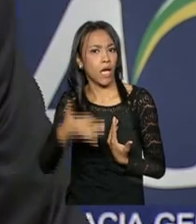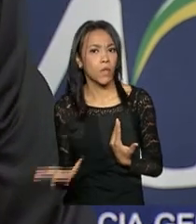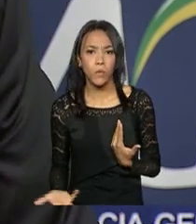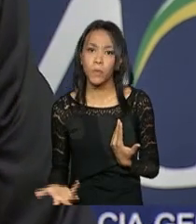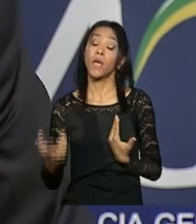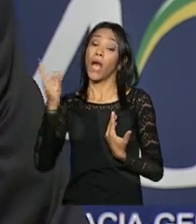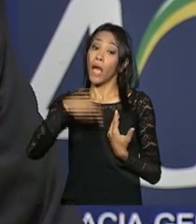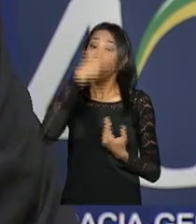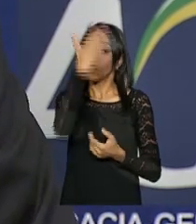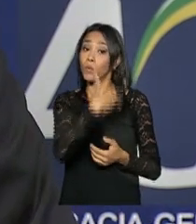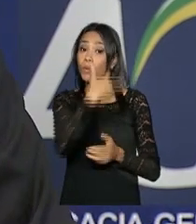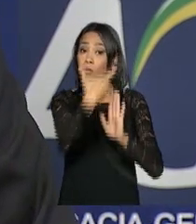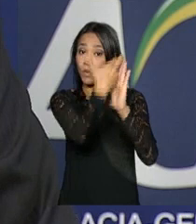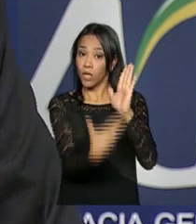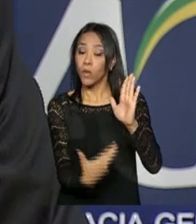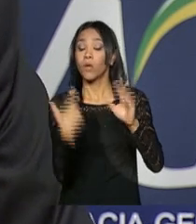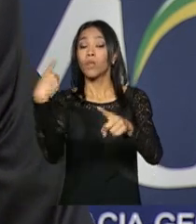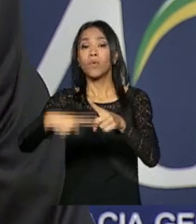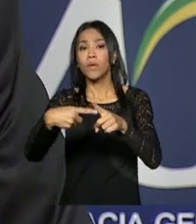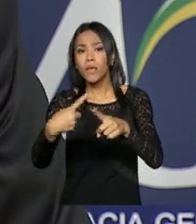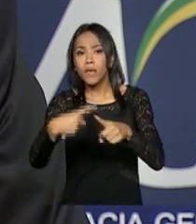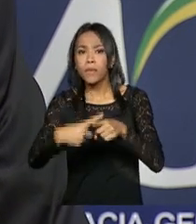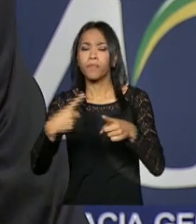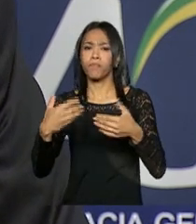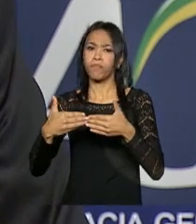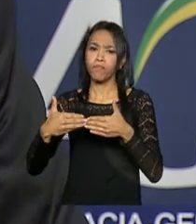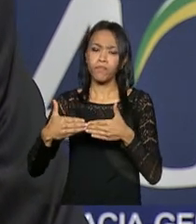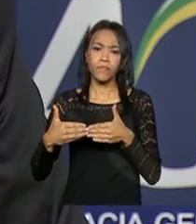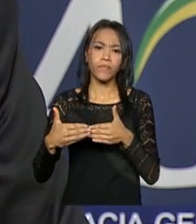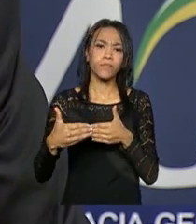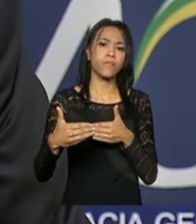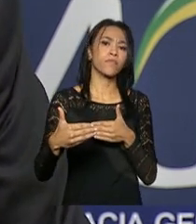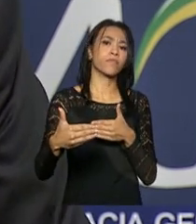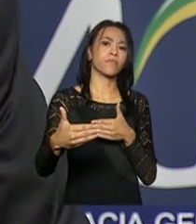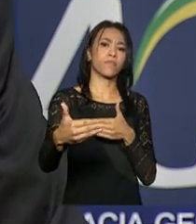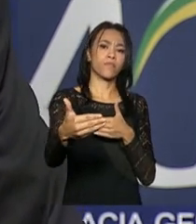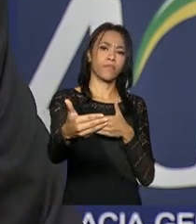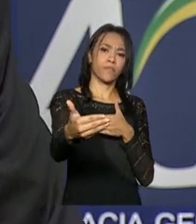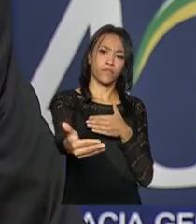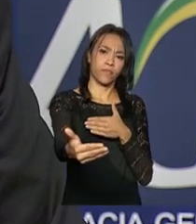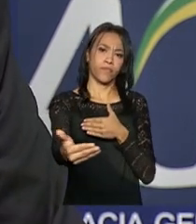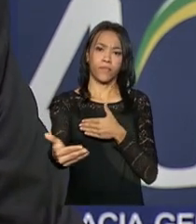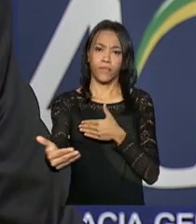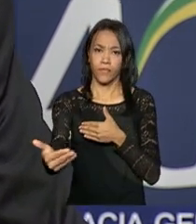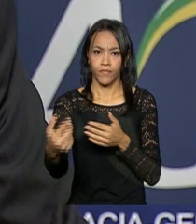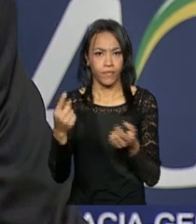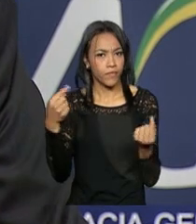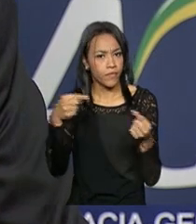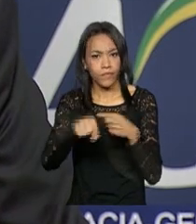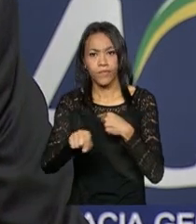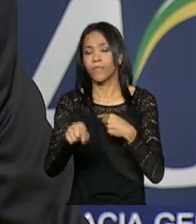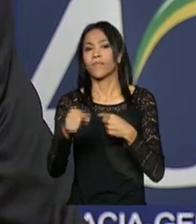porque o direito de defesa da presidenta foi cerceado, porque ao longo dos debates trouxeram um conjunto de acusações que não fazem parte da denúncia inicial.